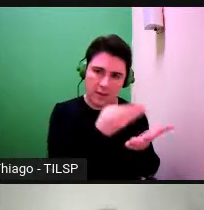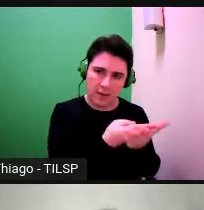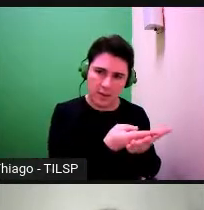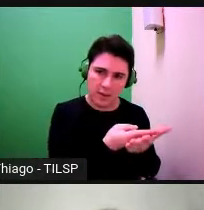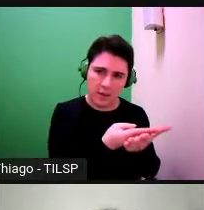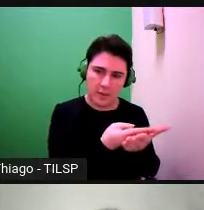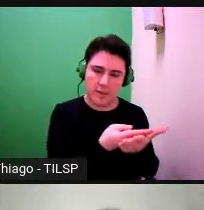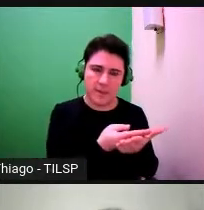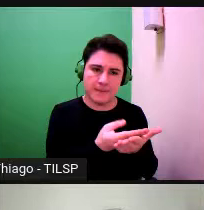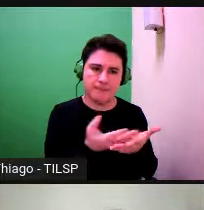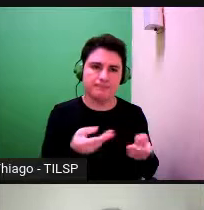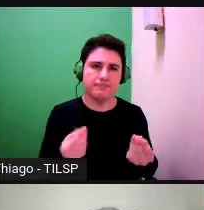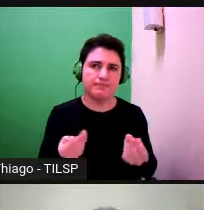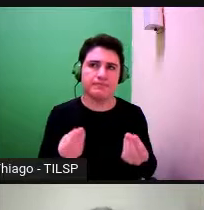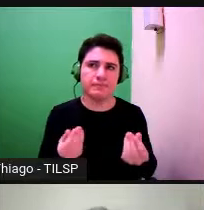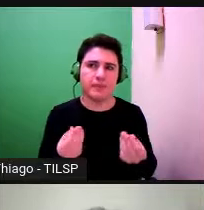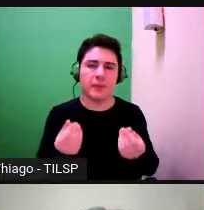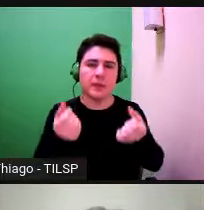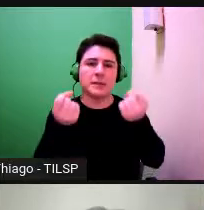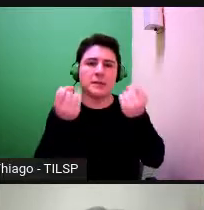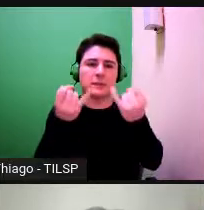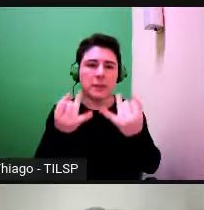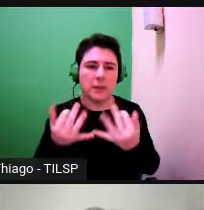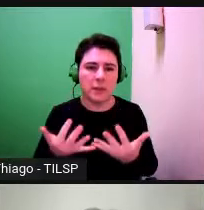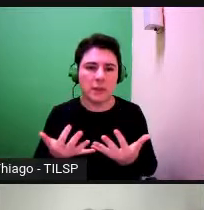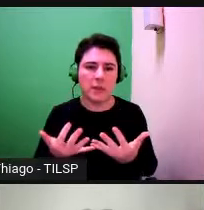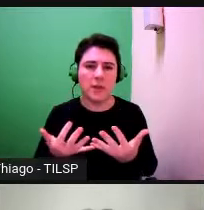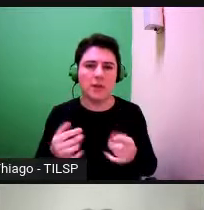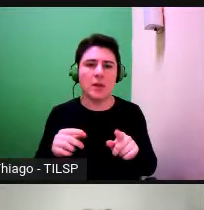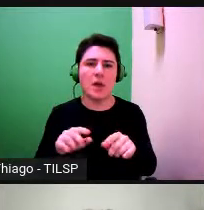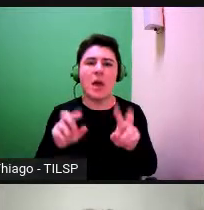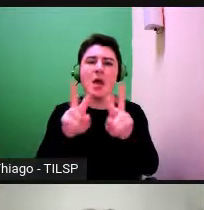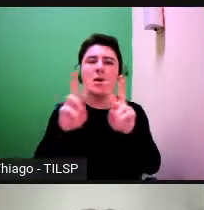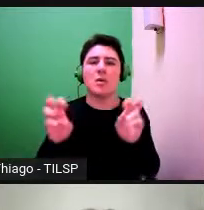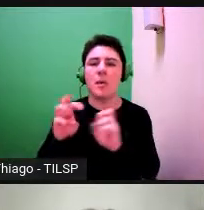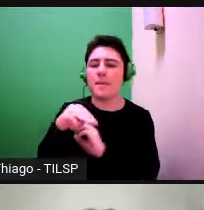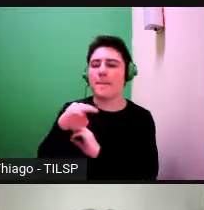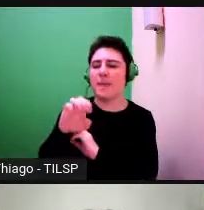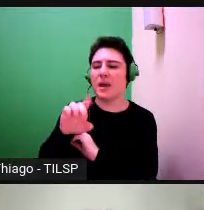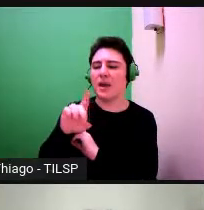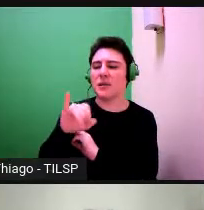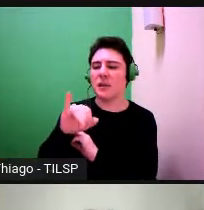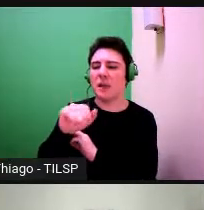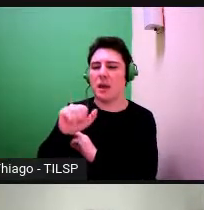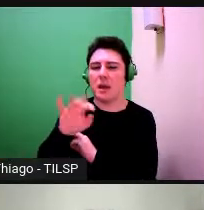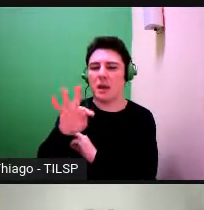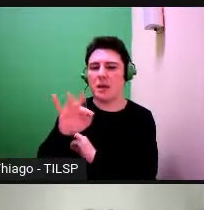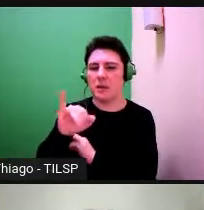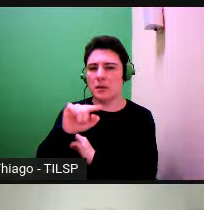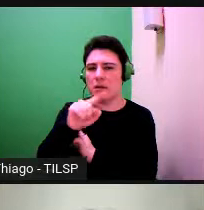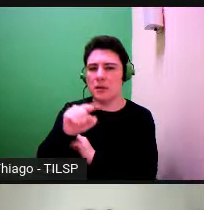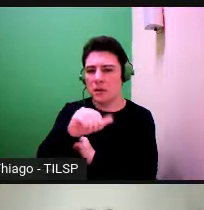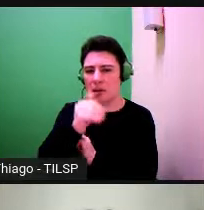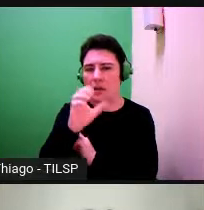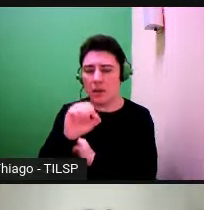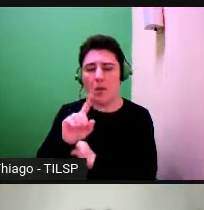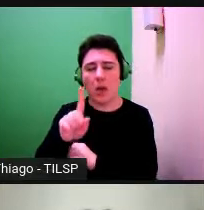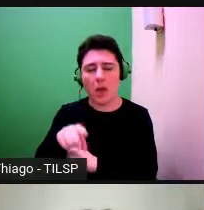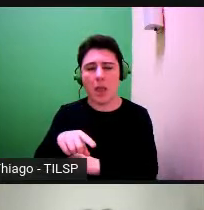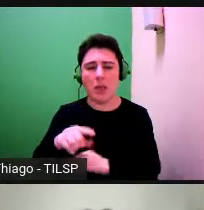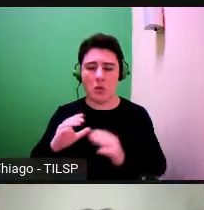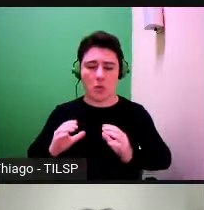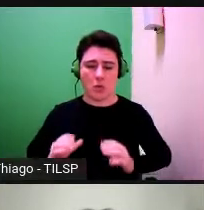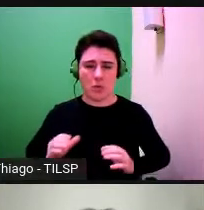explicação e a mediatização, na verdade tem a ver com uma atitude política em relação à